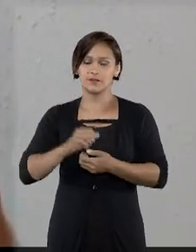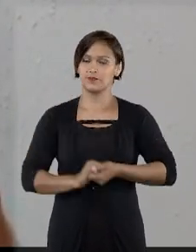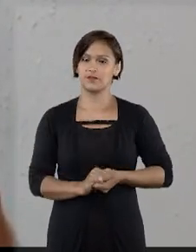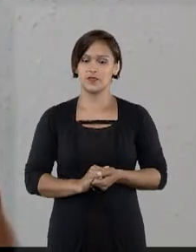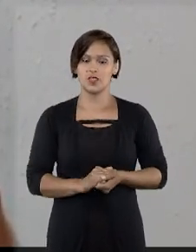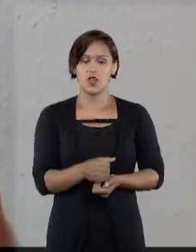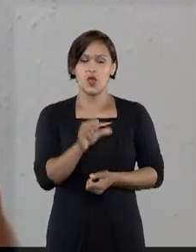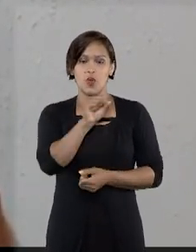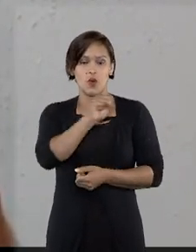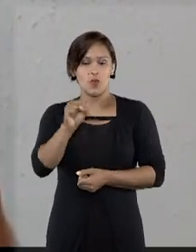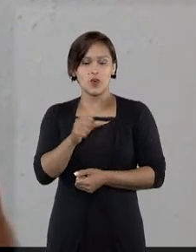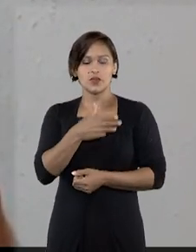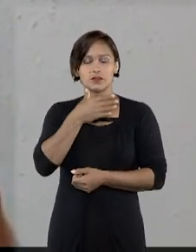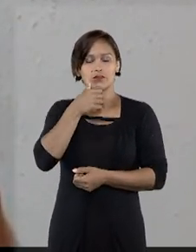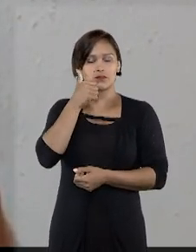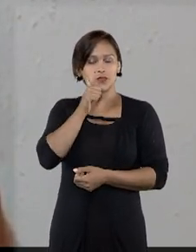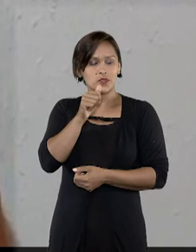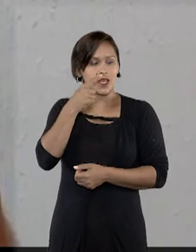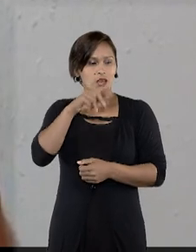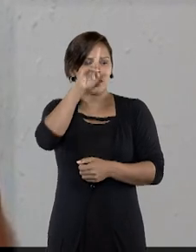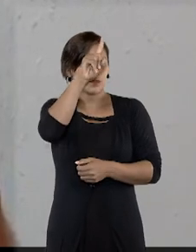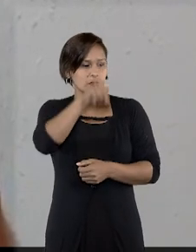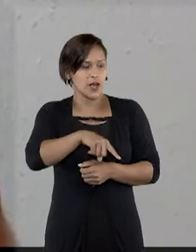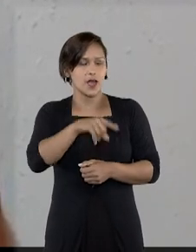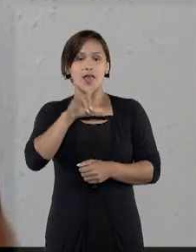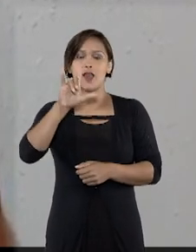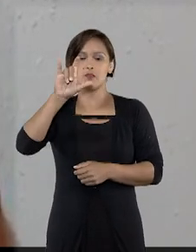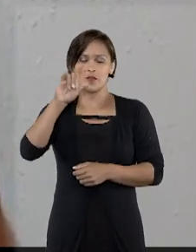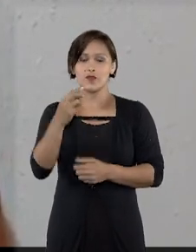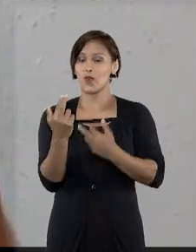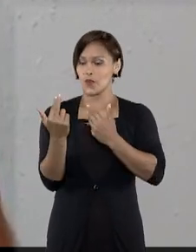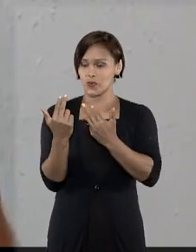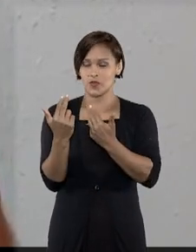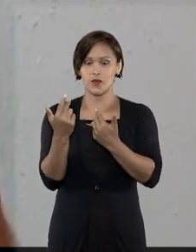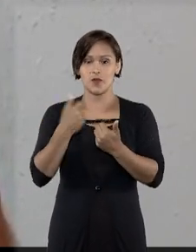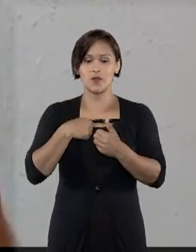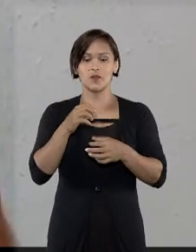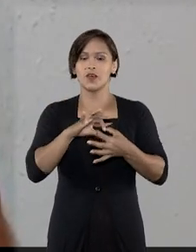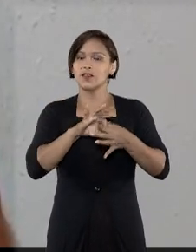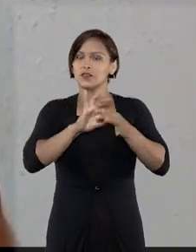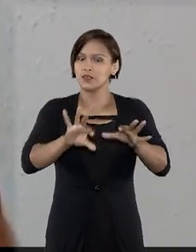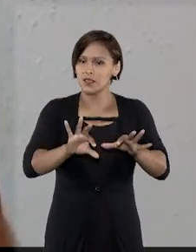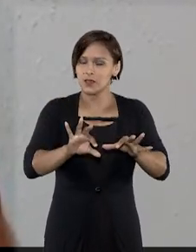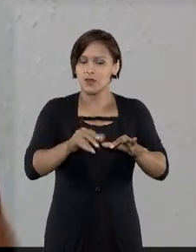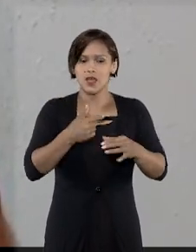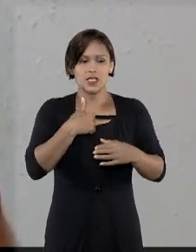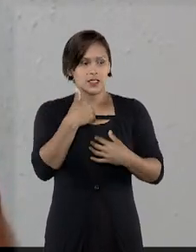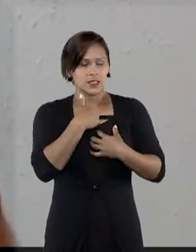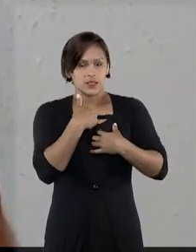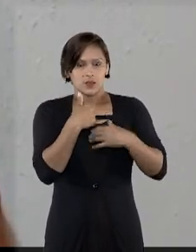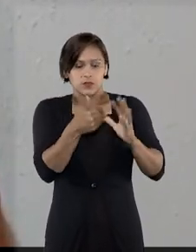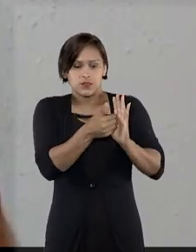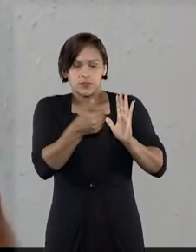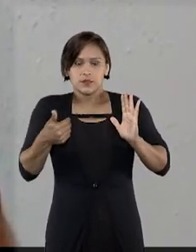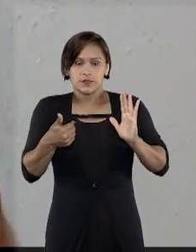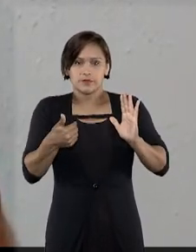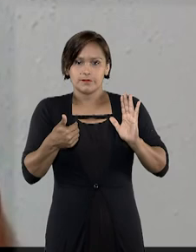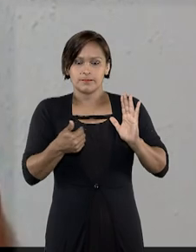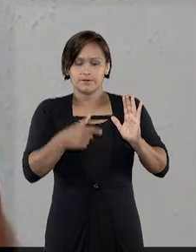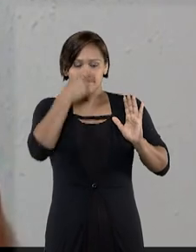Oito mulheres reconheceram ele por meio de uma imagem. E a sua liberdade de ser tirada de você